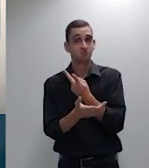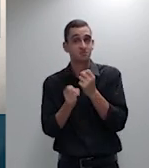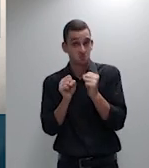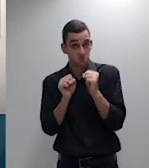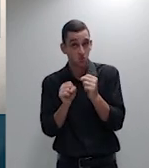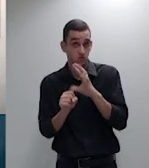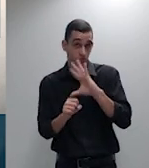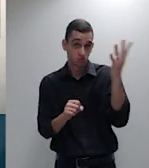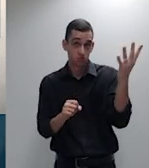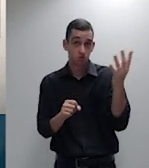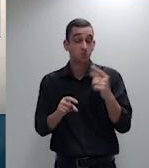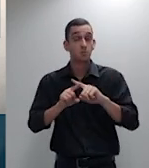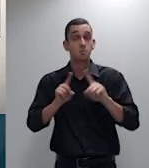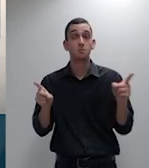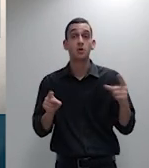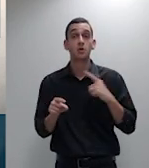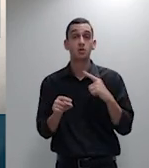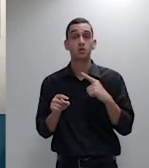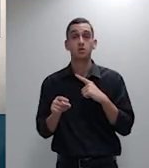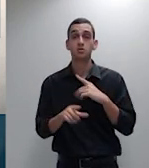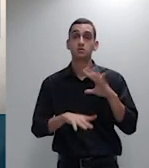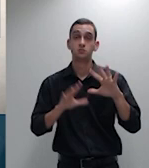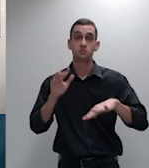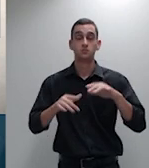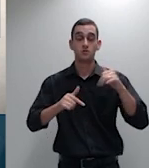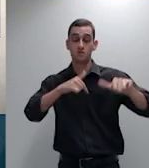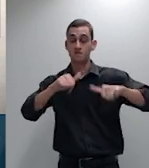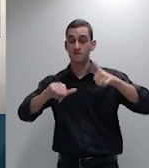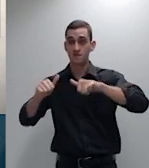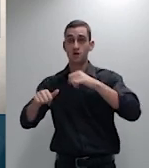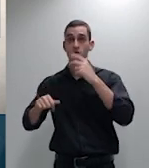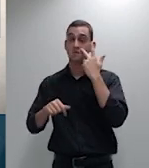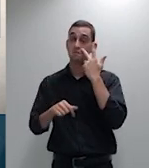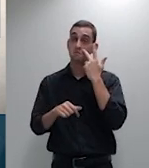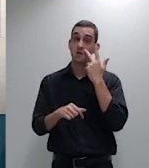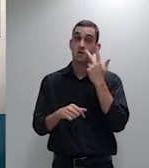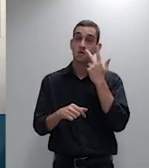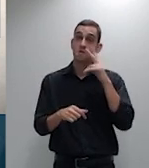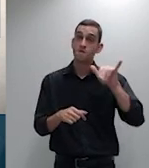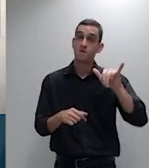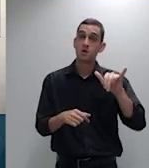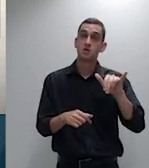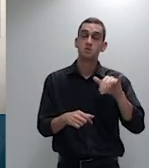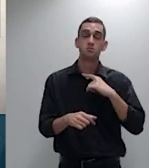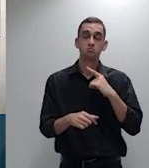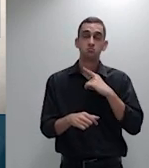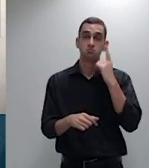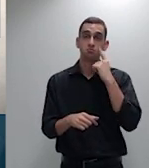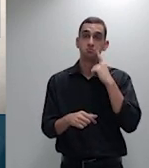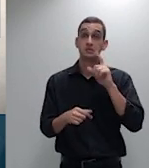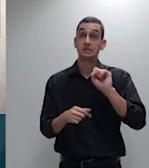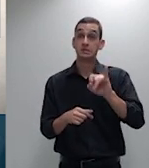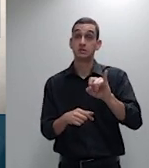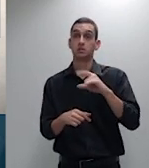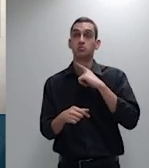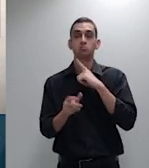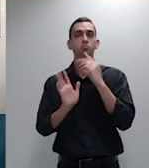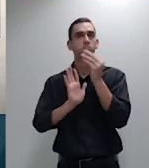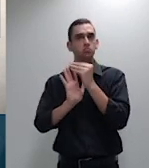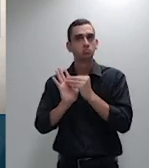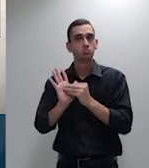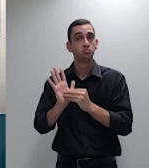e vai avaliar se é ou não se preenche se ou não os requisitos da